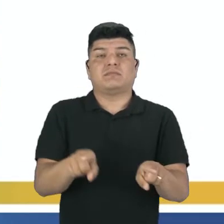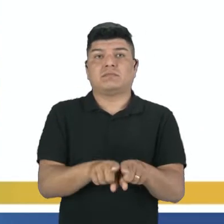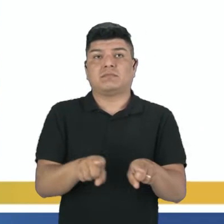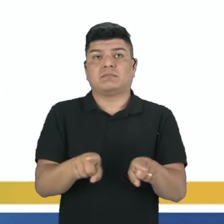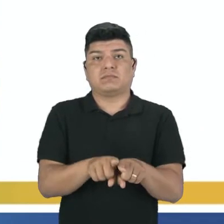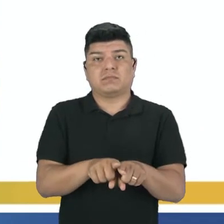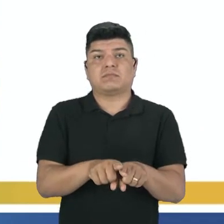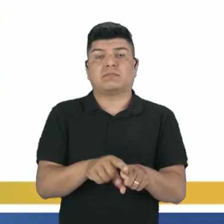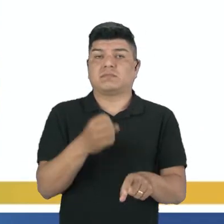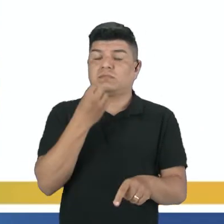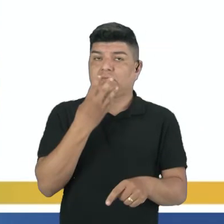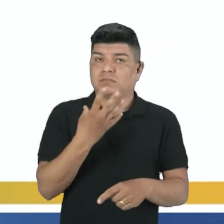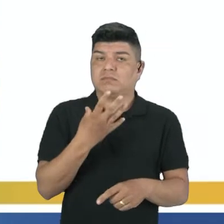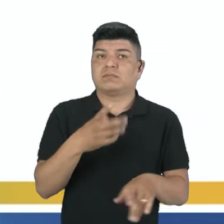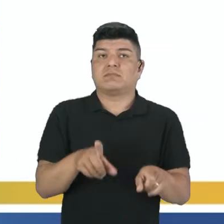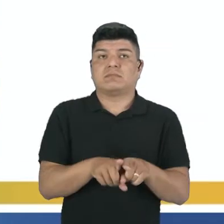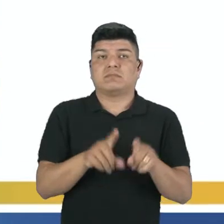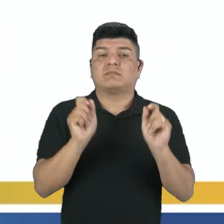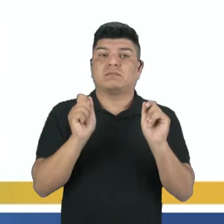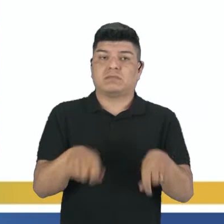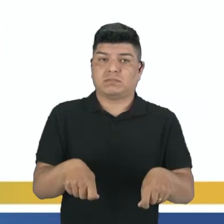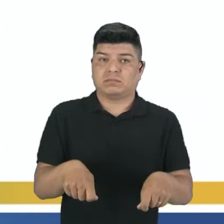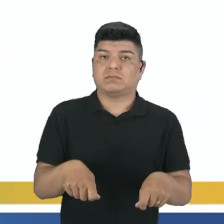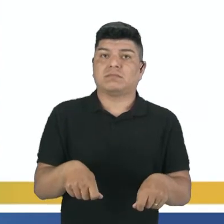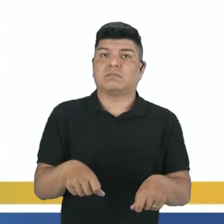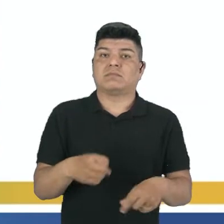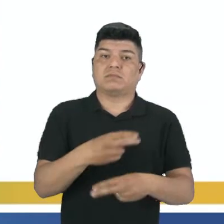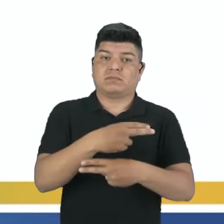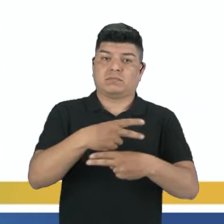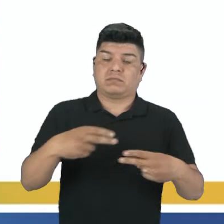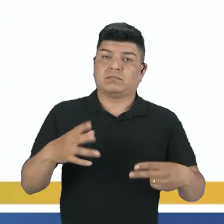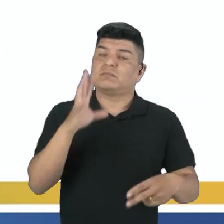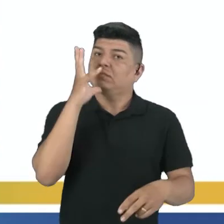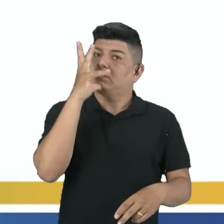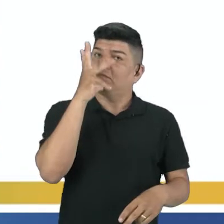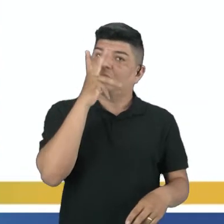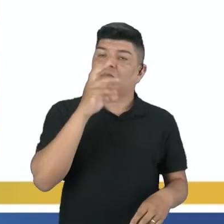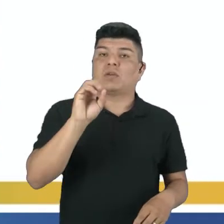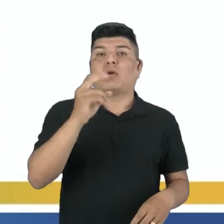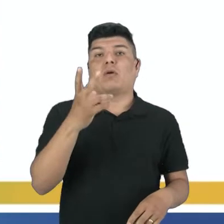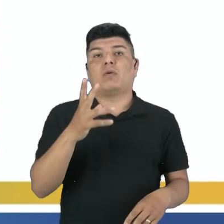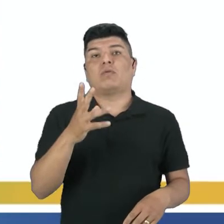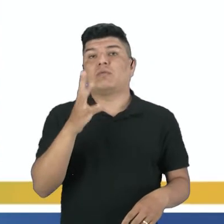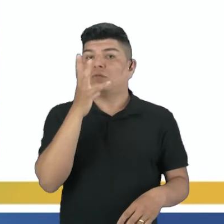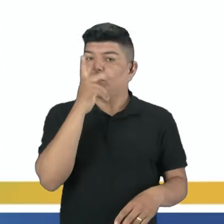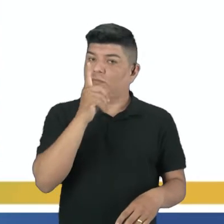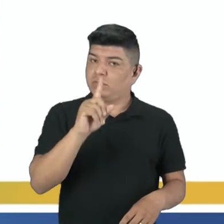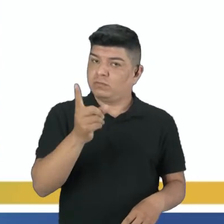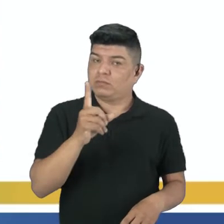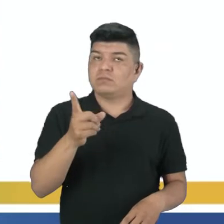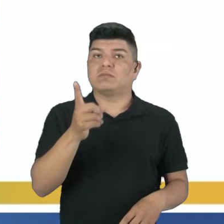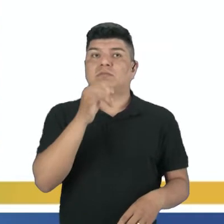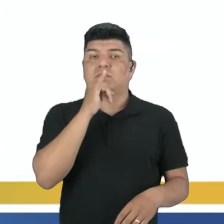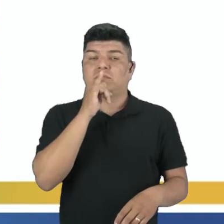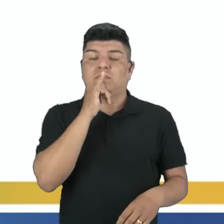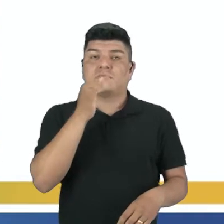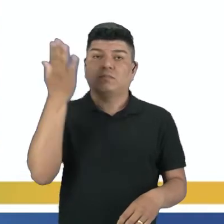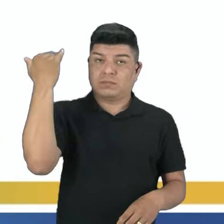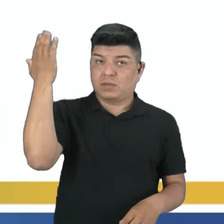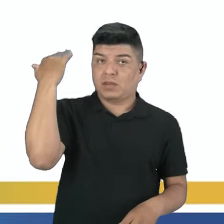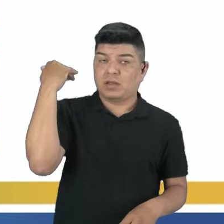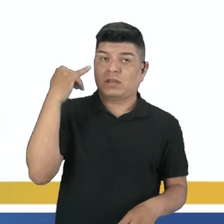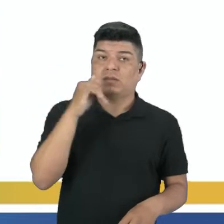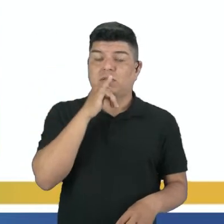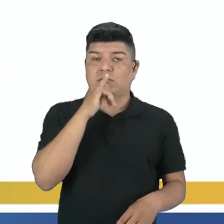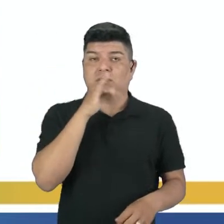entra como bens de consumo, que elas podem ser de bens de consumo duráveis e não duráveis. Como eu citei lá atrás, quando eu dei